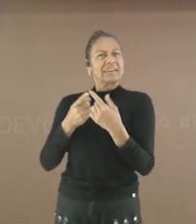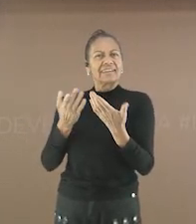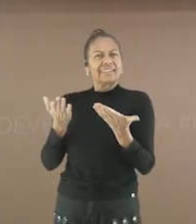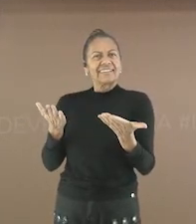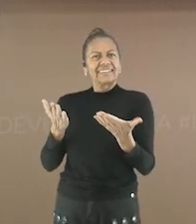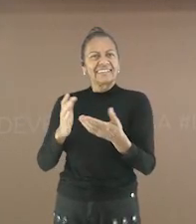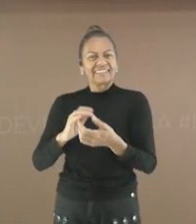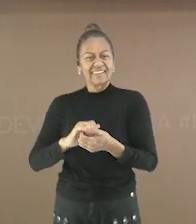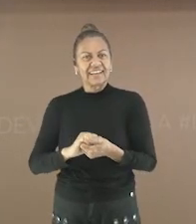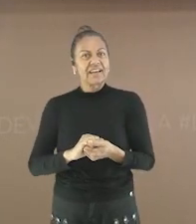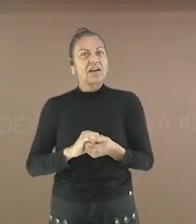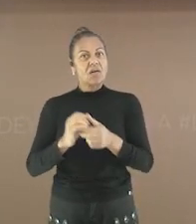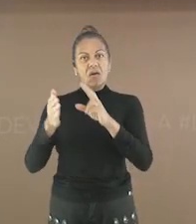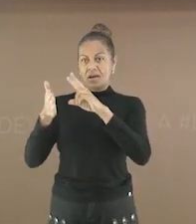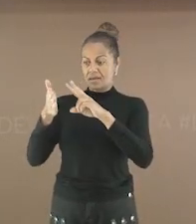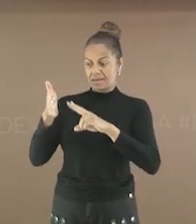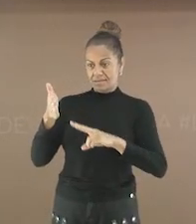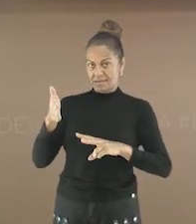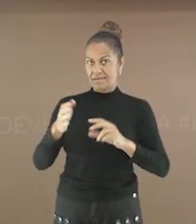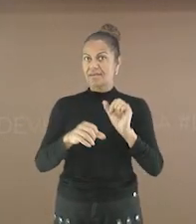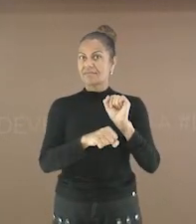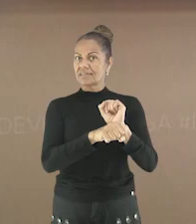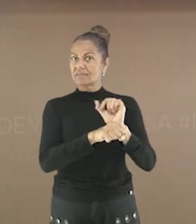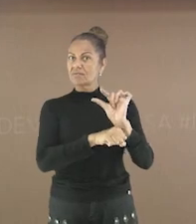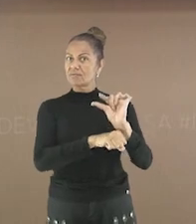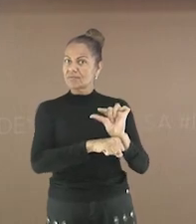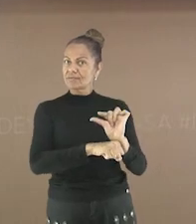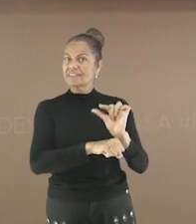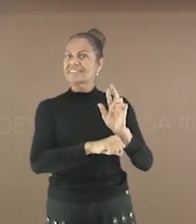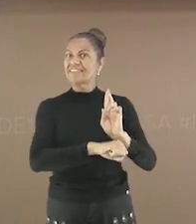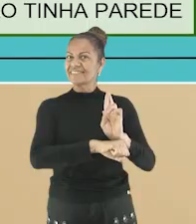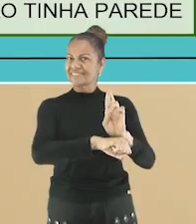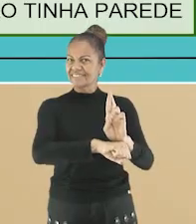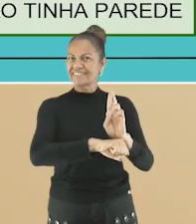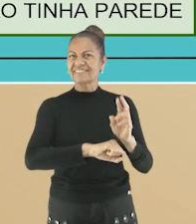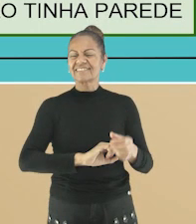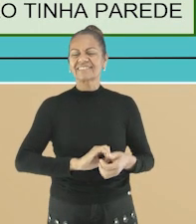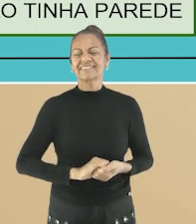a canção, tá certo? Vou dar mais um tempinho para vocês